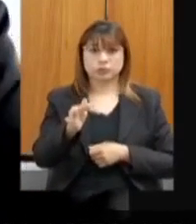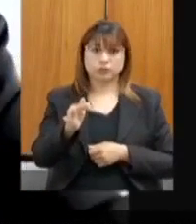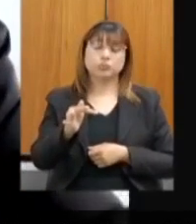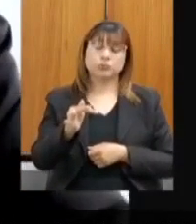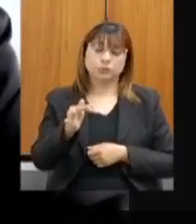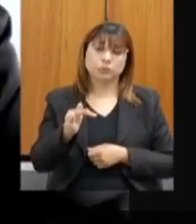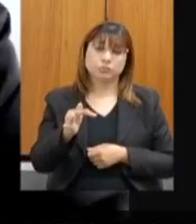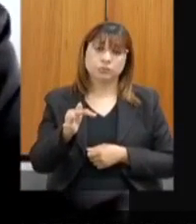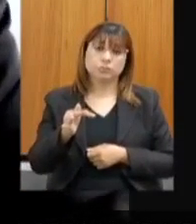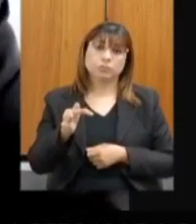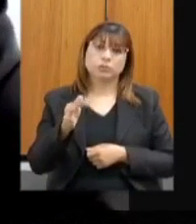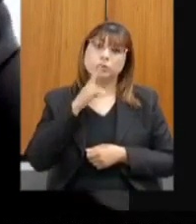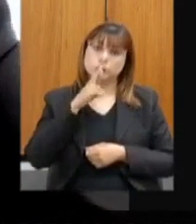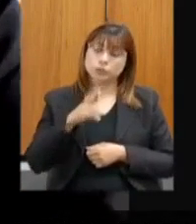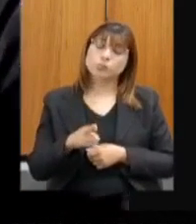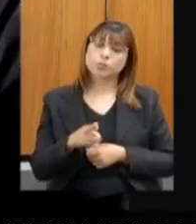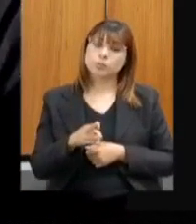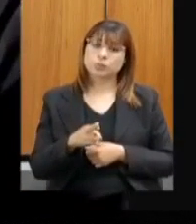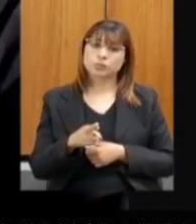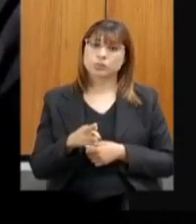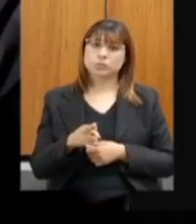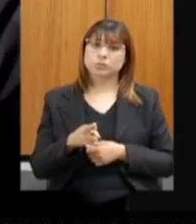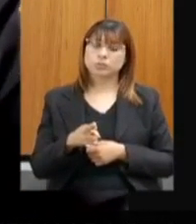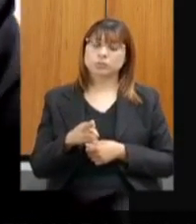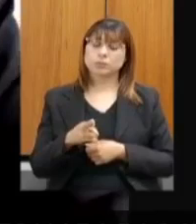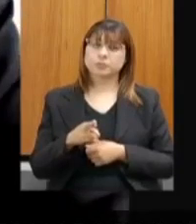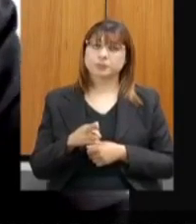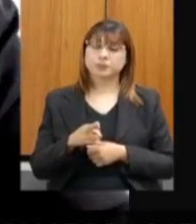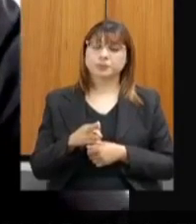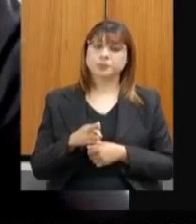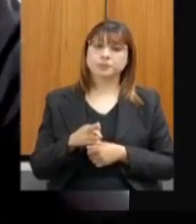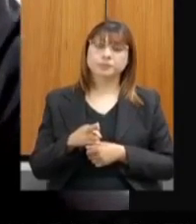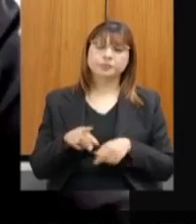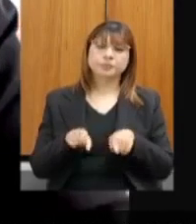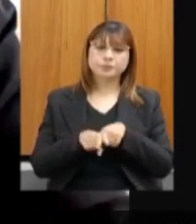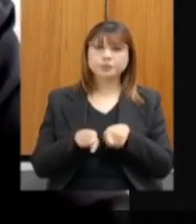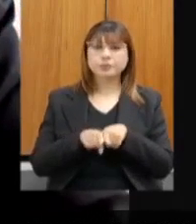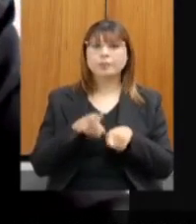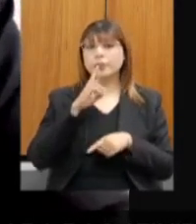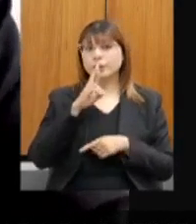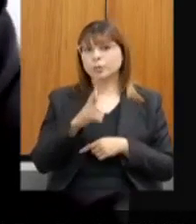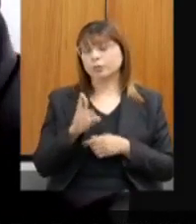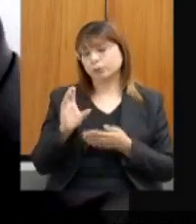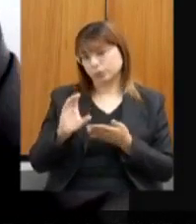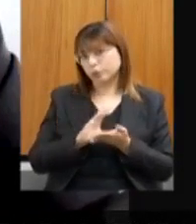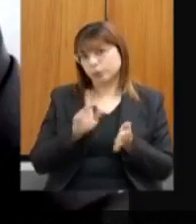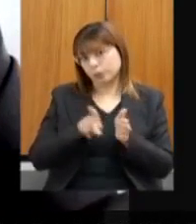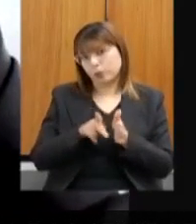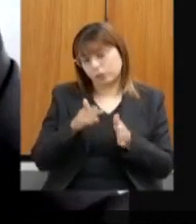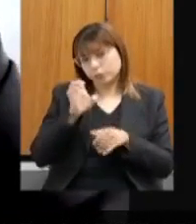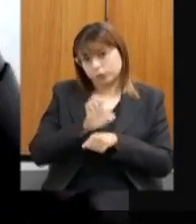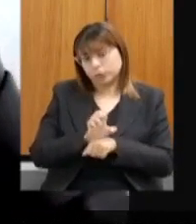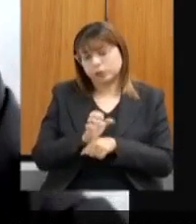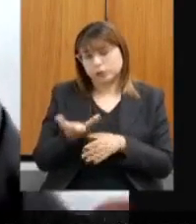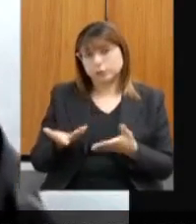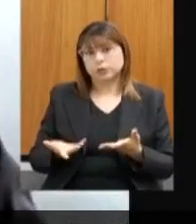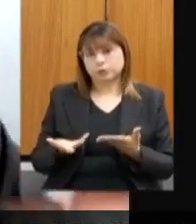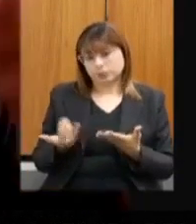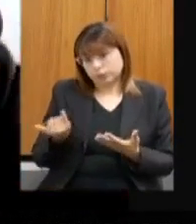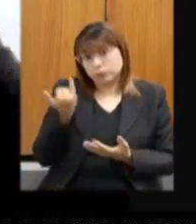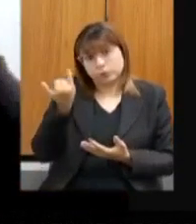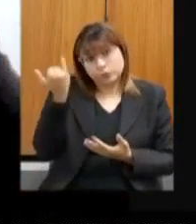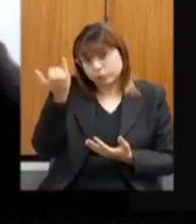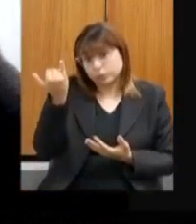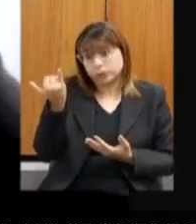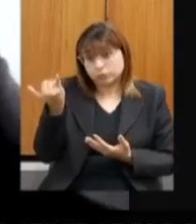seus frutos até os seus frutos, digamos, da arrecadação do Estado, eles são importantes para a